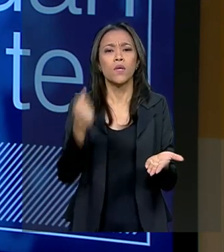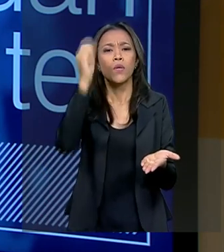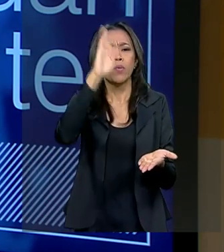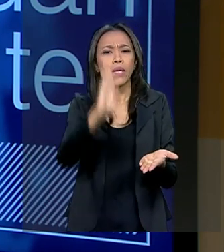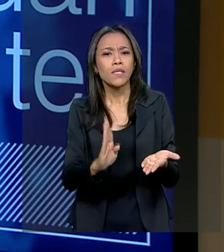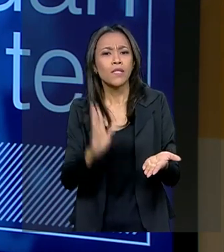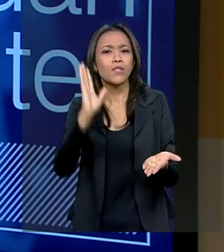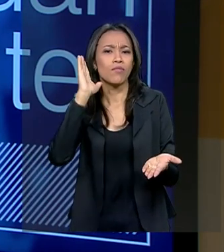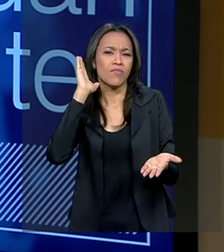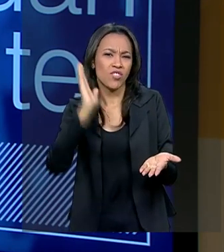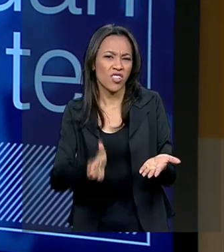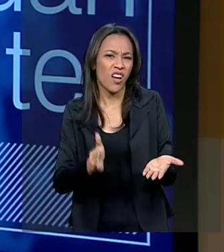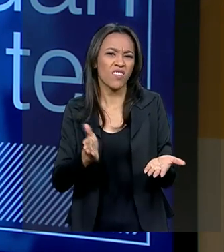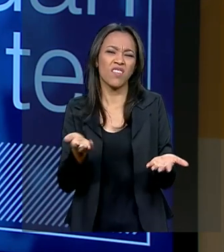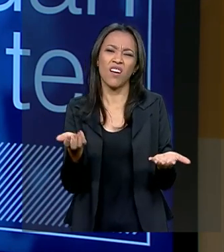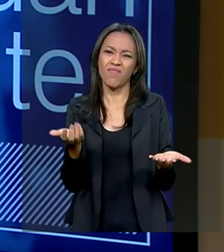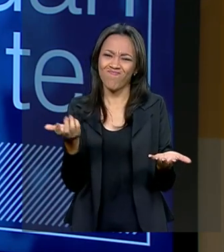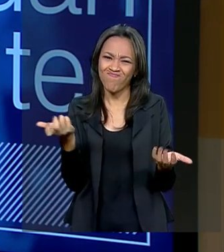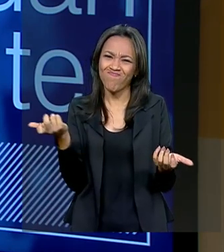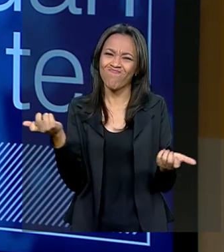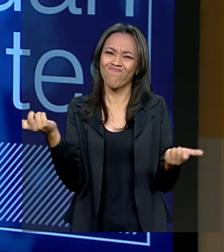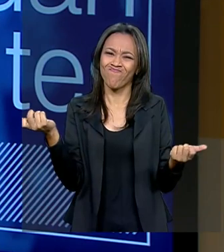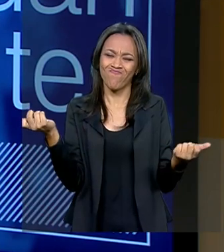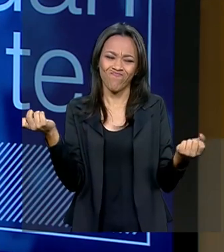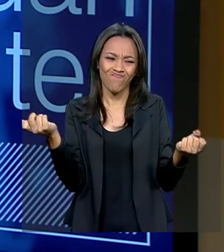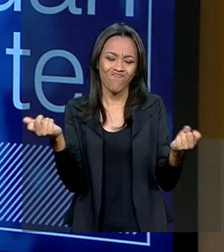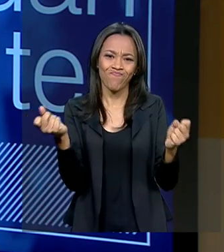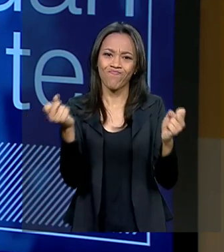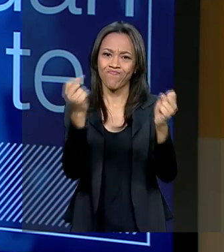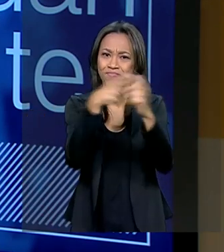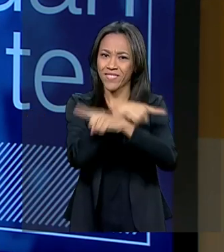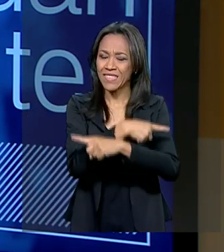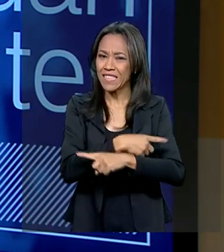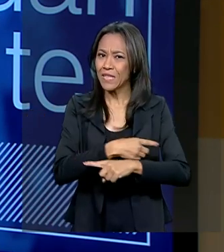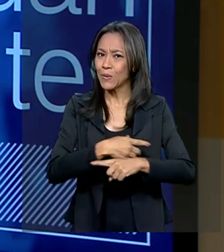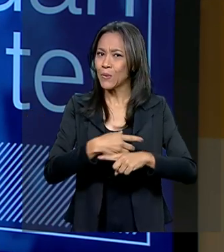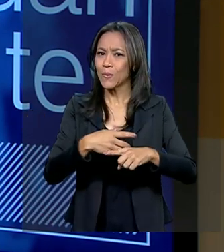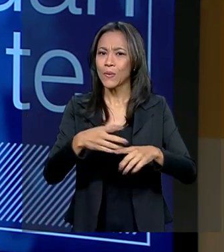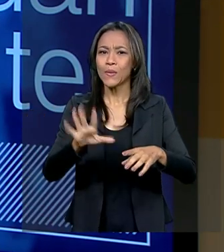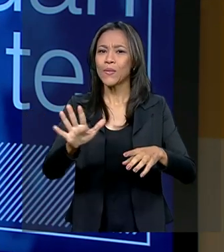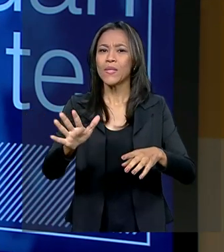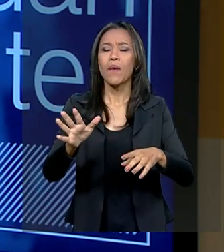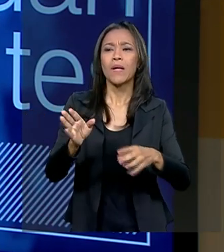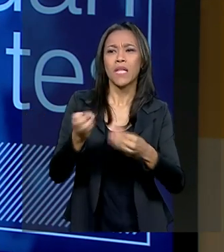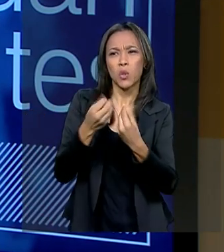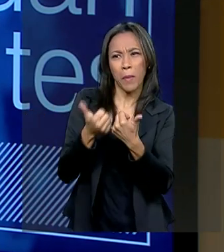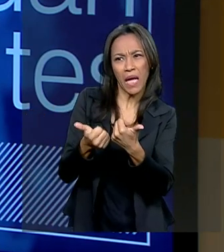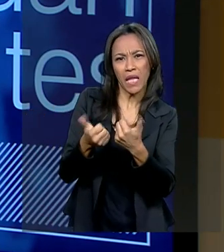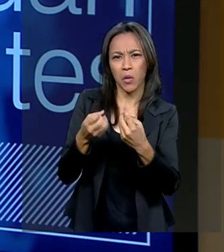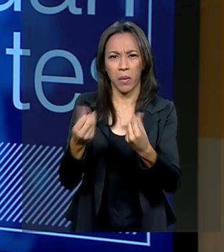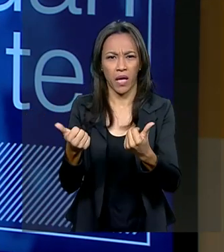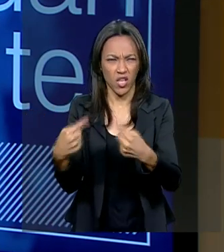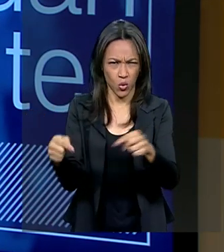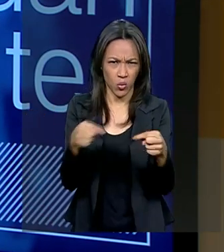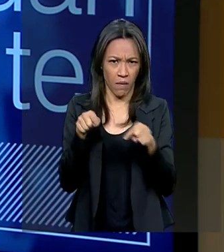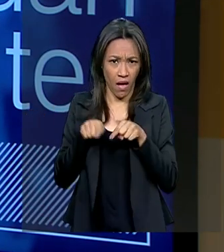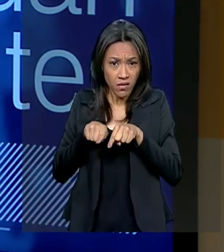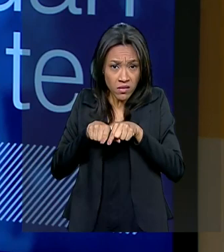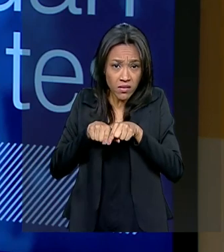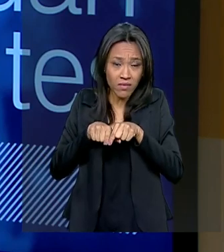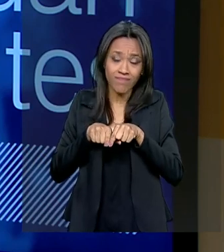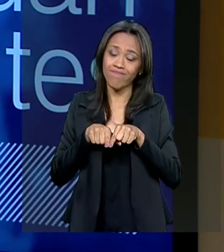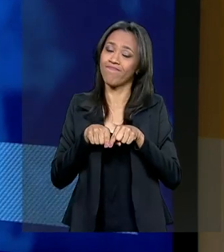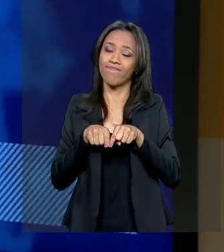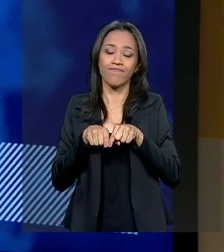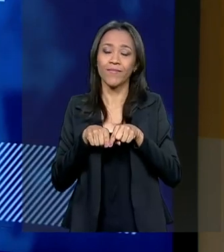inflexionou. A discussão hoje não é mais se está tudo bem, que precisamos